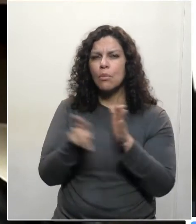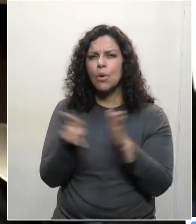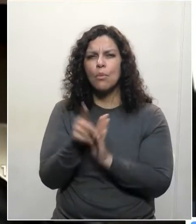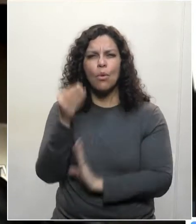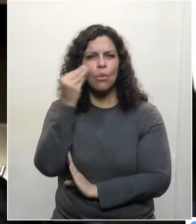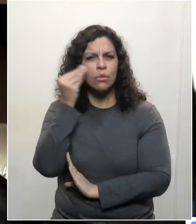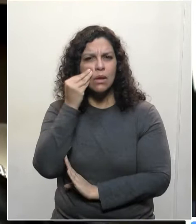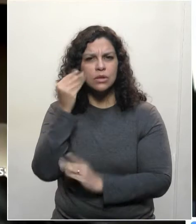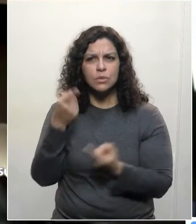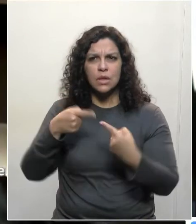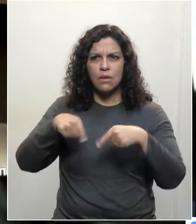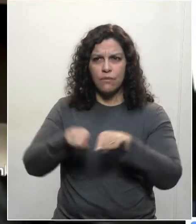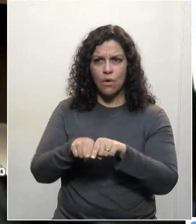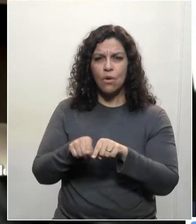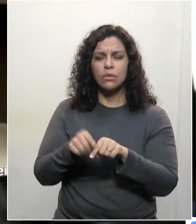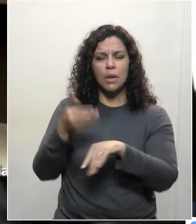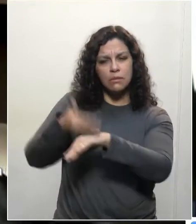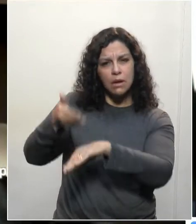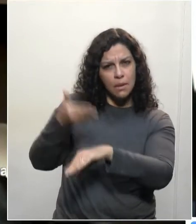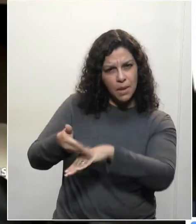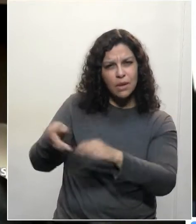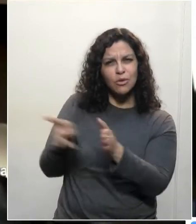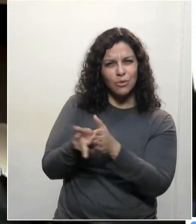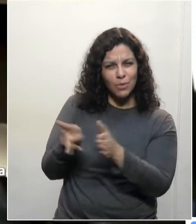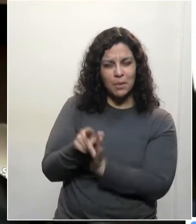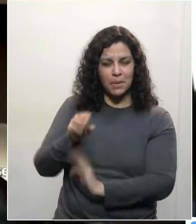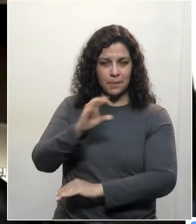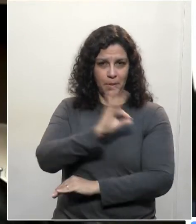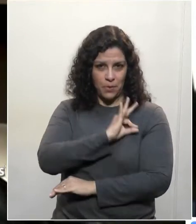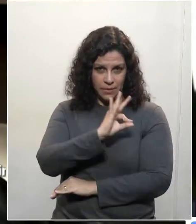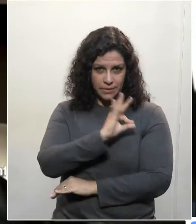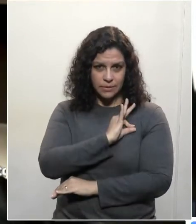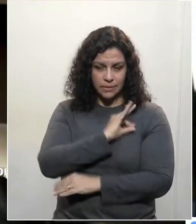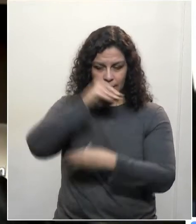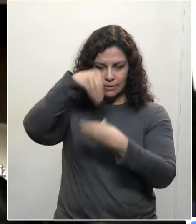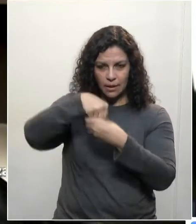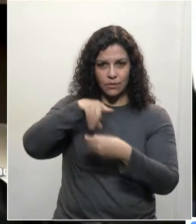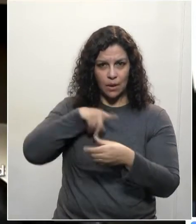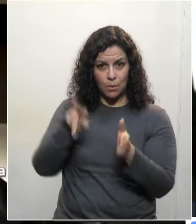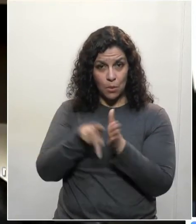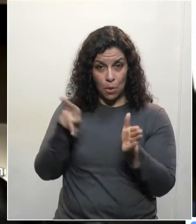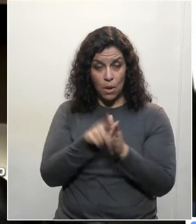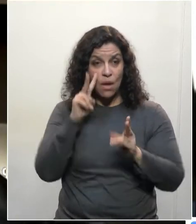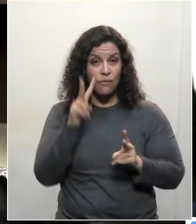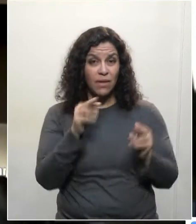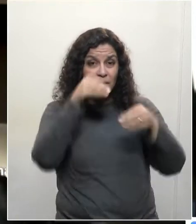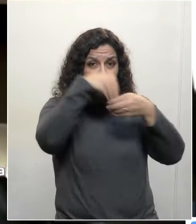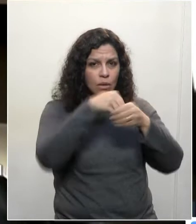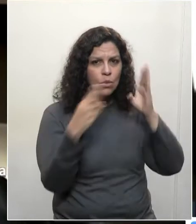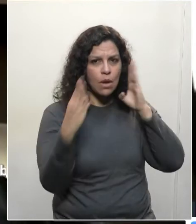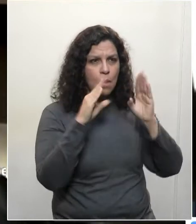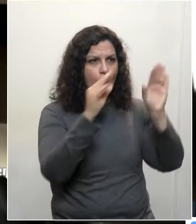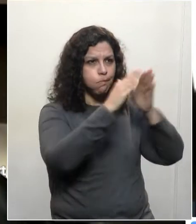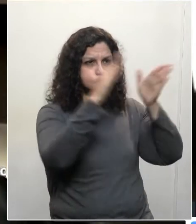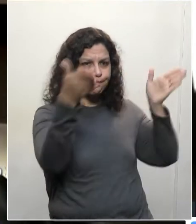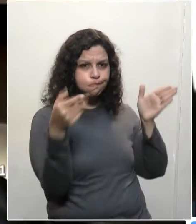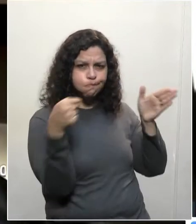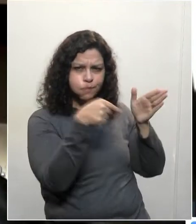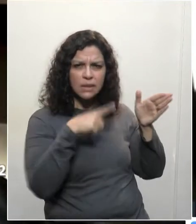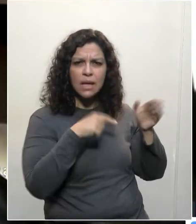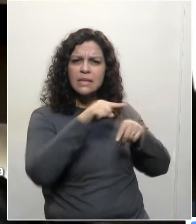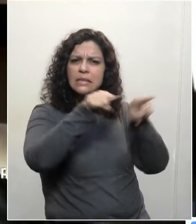para a reciclagem de policiais. Estive no interior desse caminhão, juntamente com o governador.